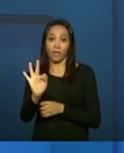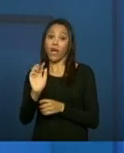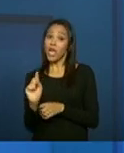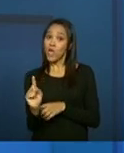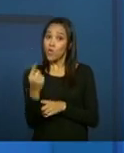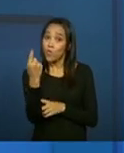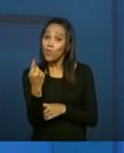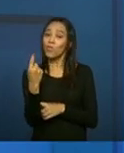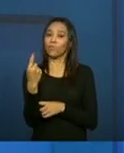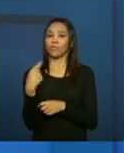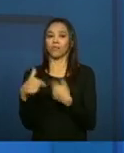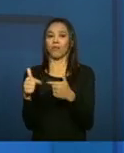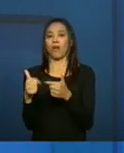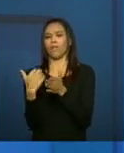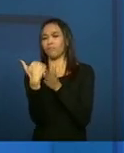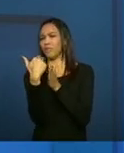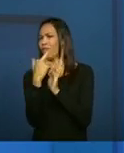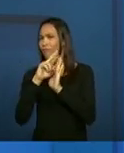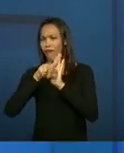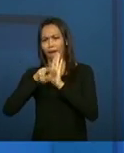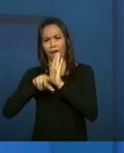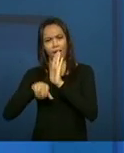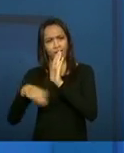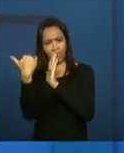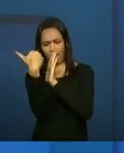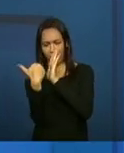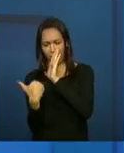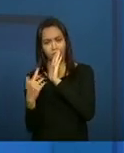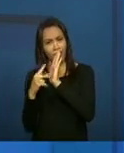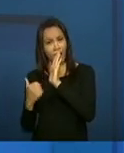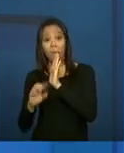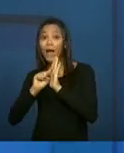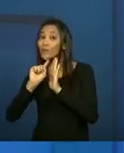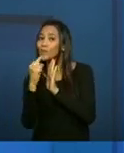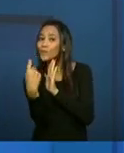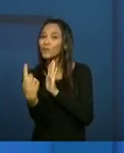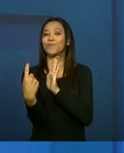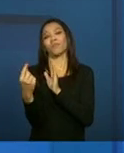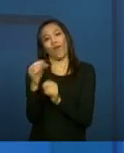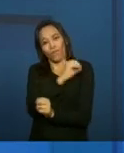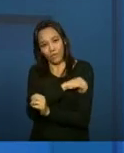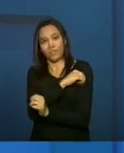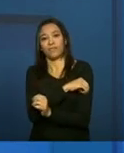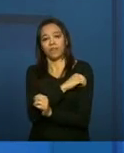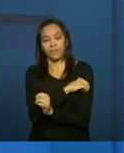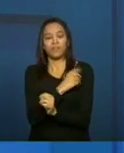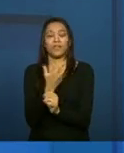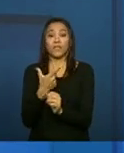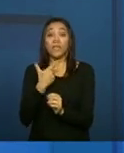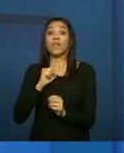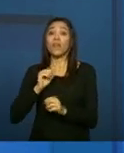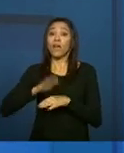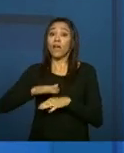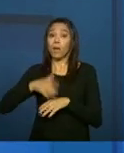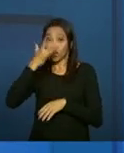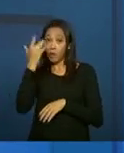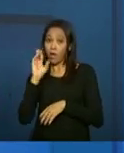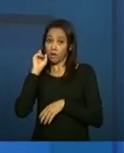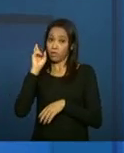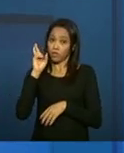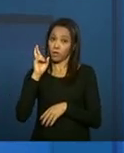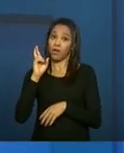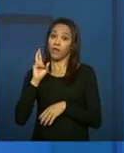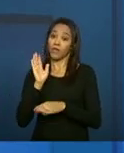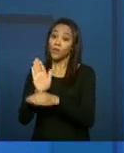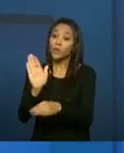E elas são realizadas em conjunto com as famílias e participam representantes ou responsáveis por essas famílias. São conduzidas